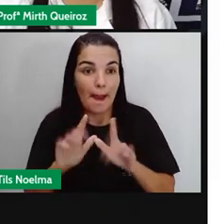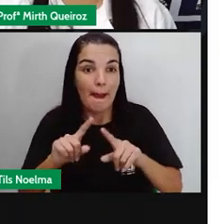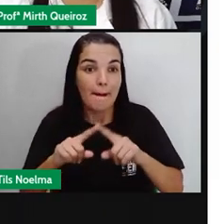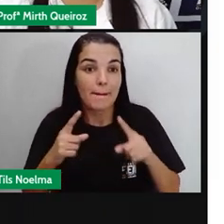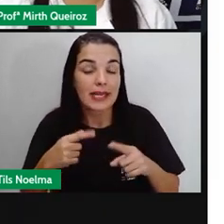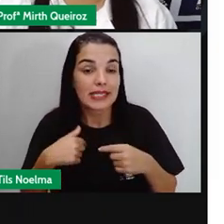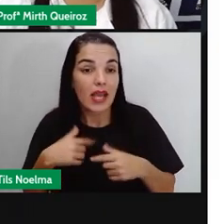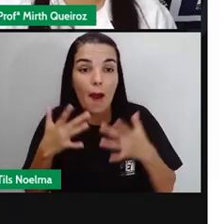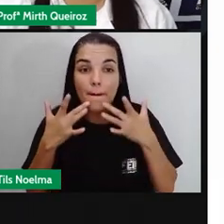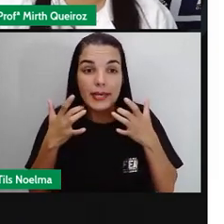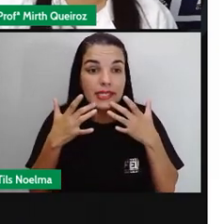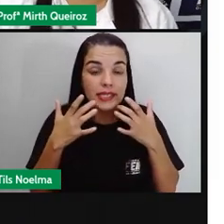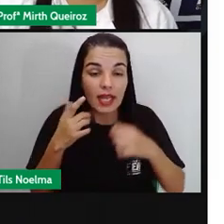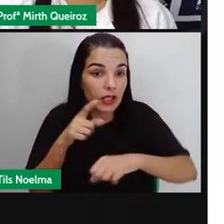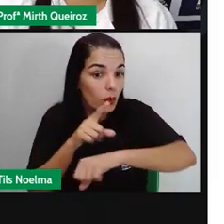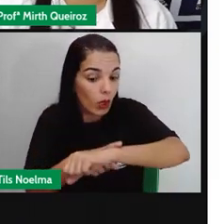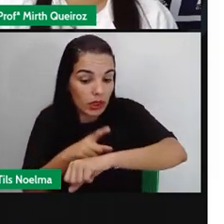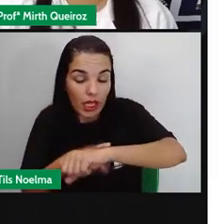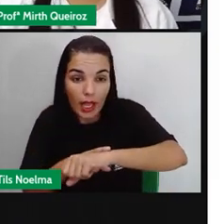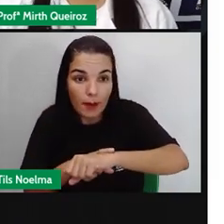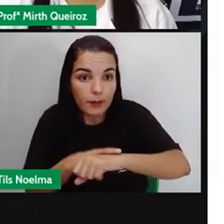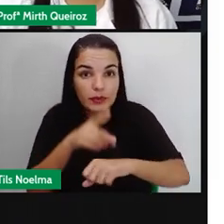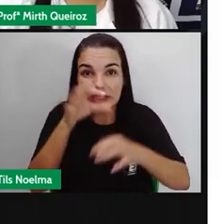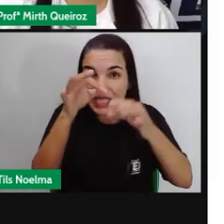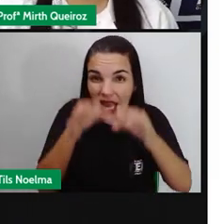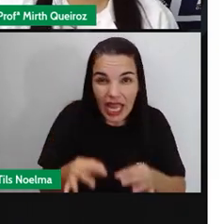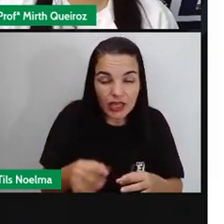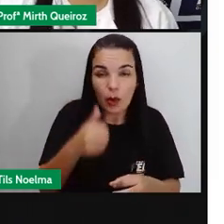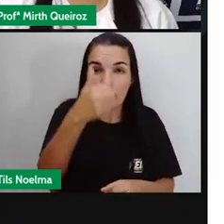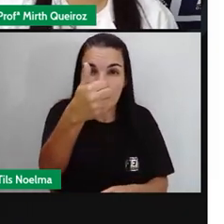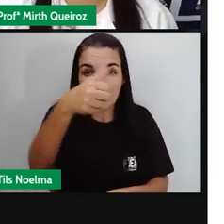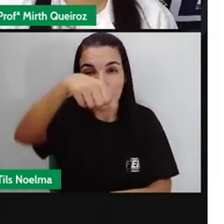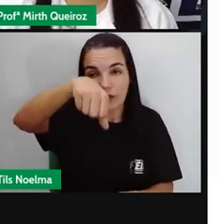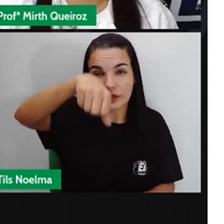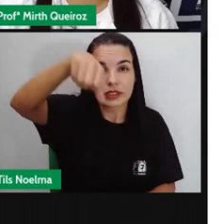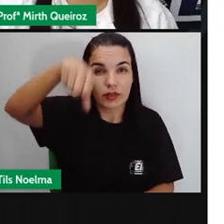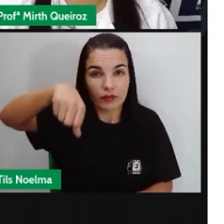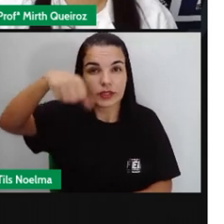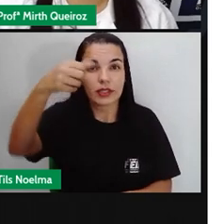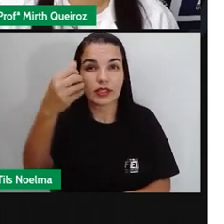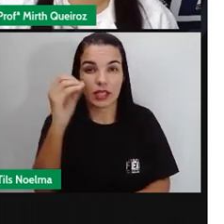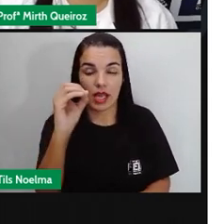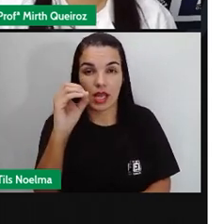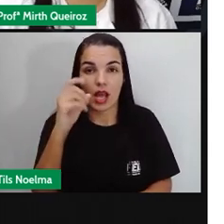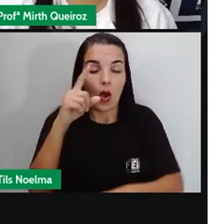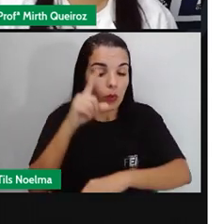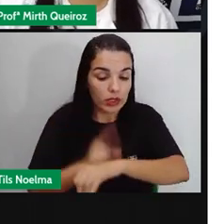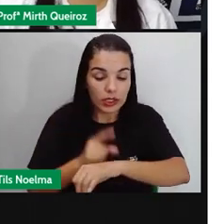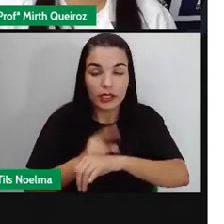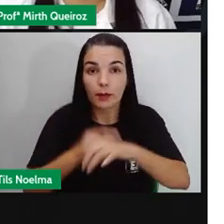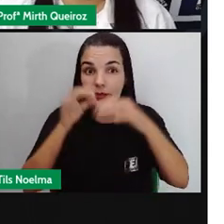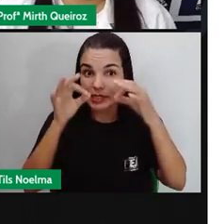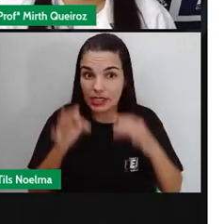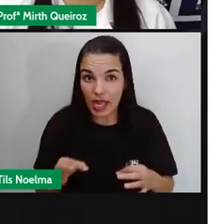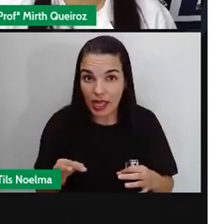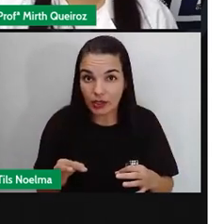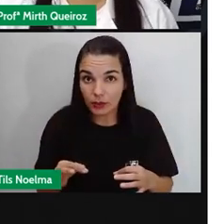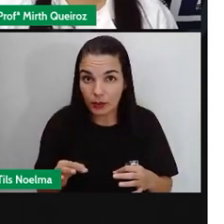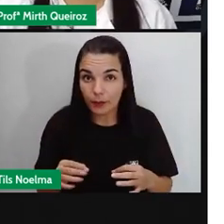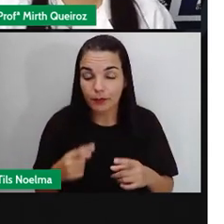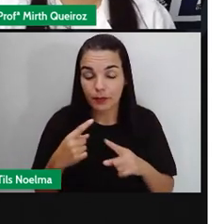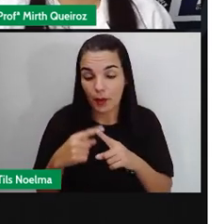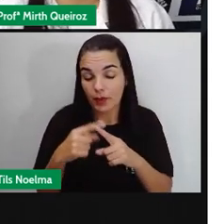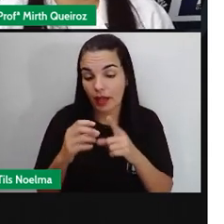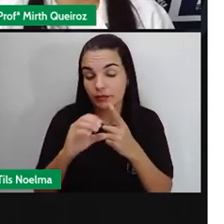apresentado esse tempo cronológico, que é 1990, que é o tempo que faz parte do nosso calendário